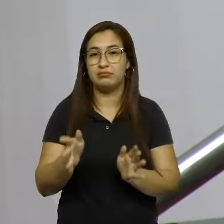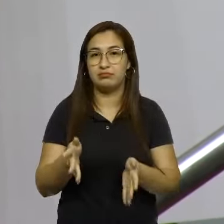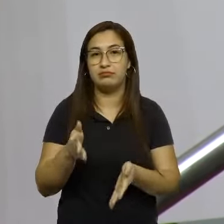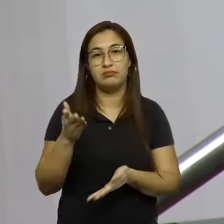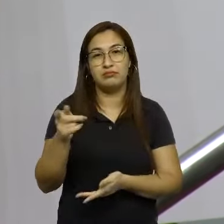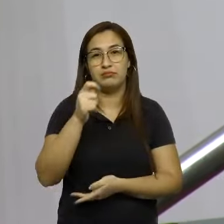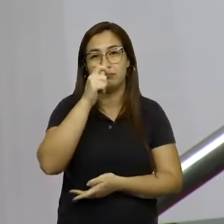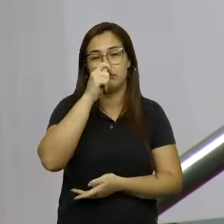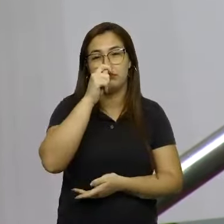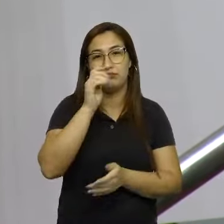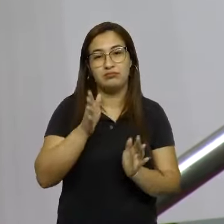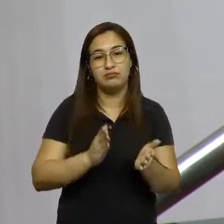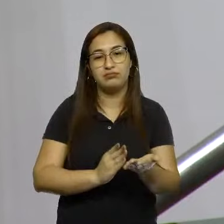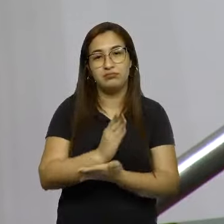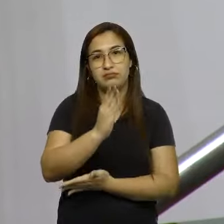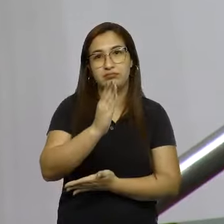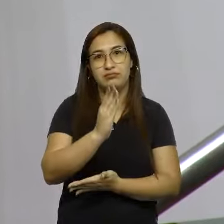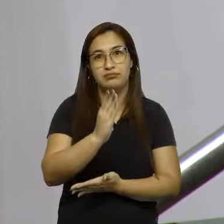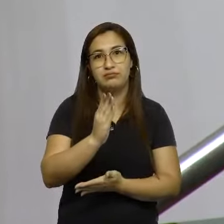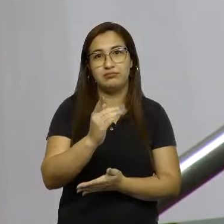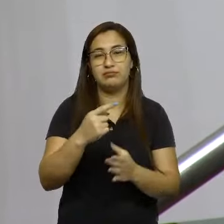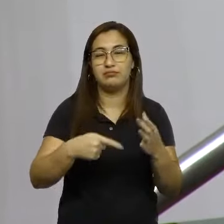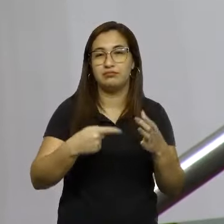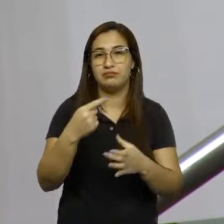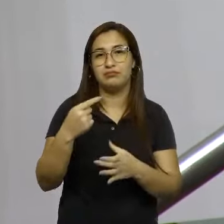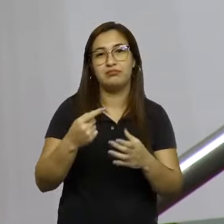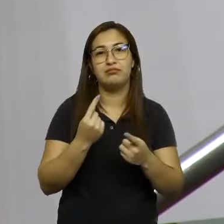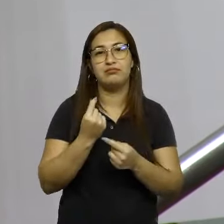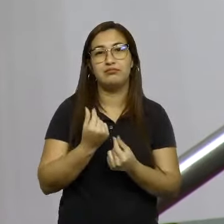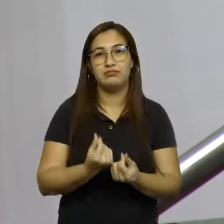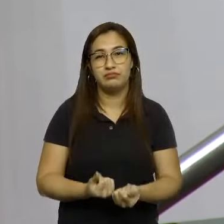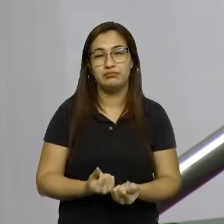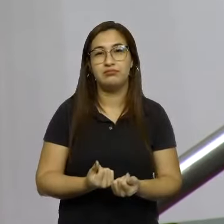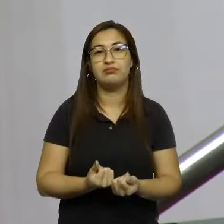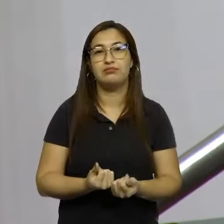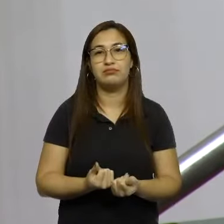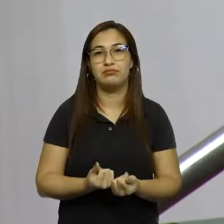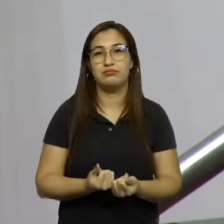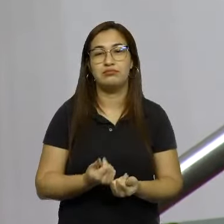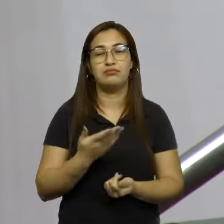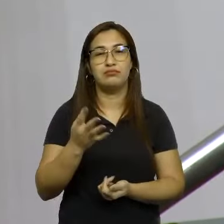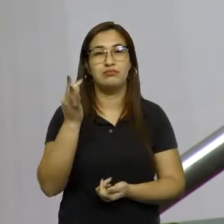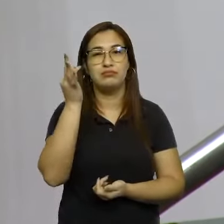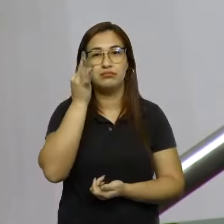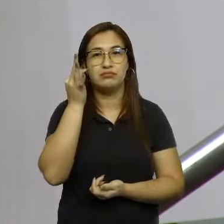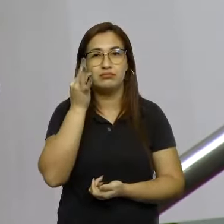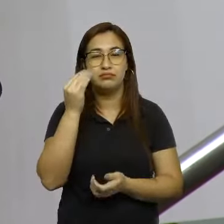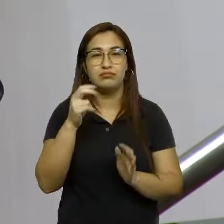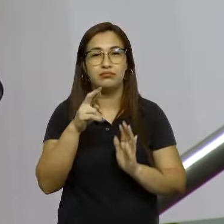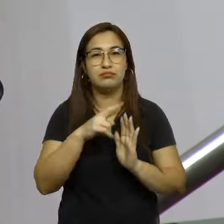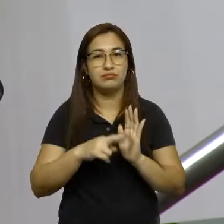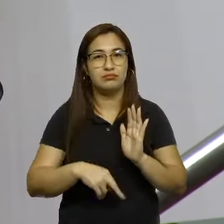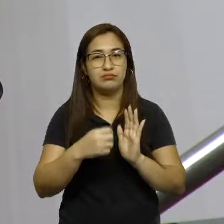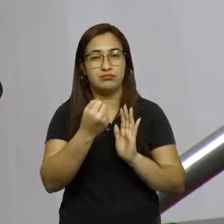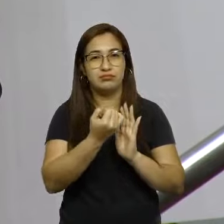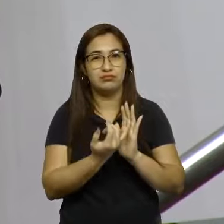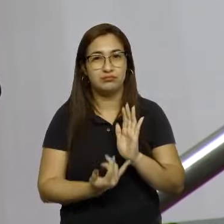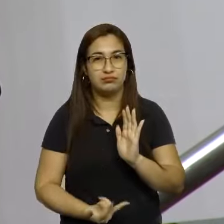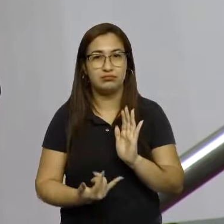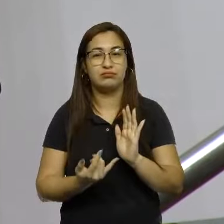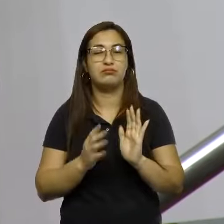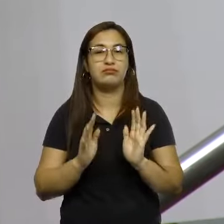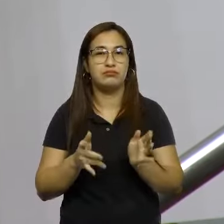foi aprovado por unanimidade, está agora na Comissão de Finanças. O relator é deputado Fernando Krelin, com grandes condições de ser